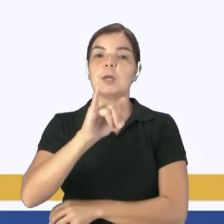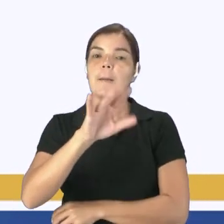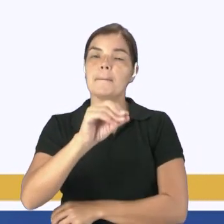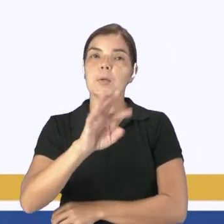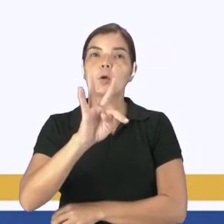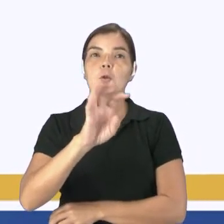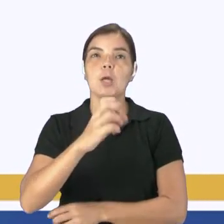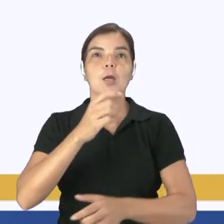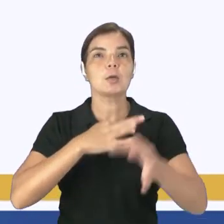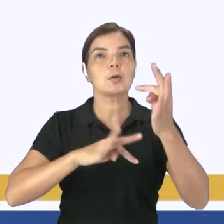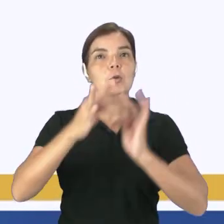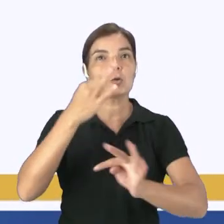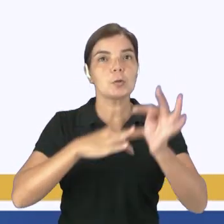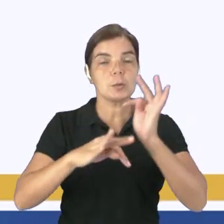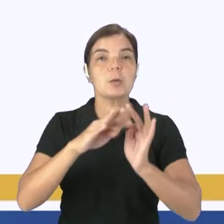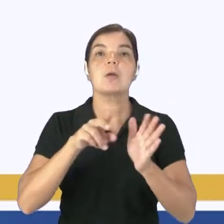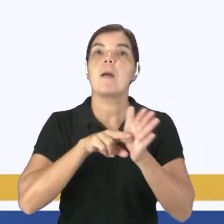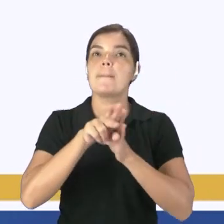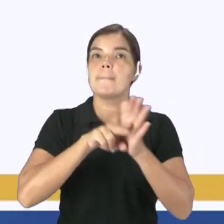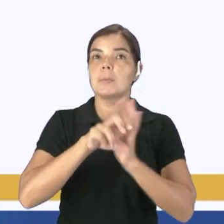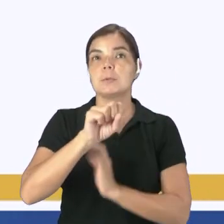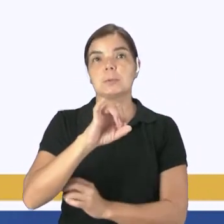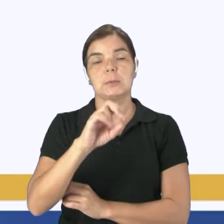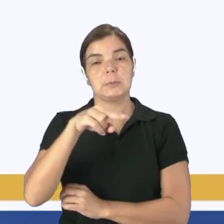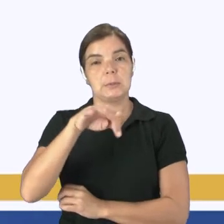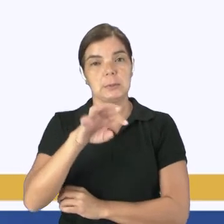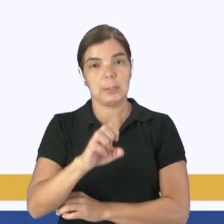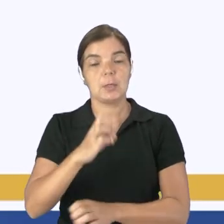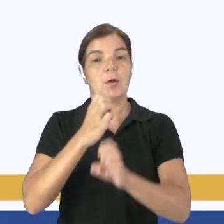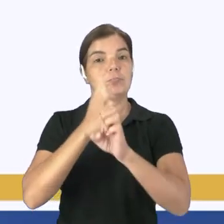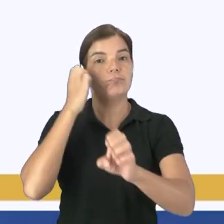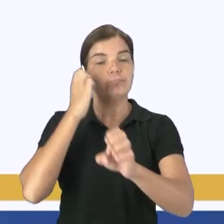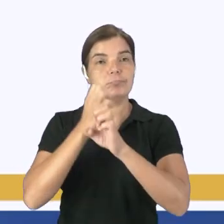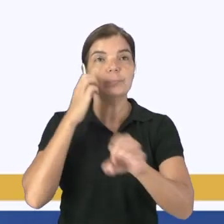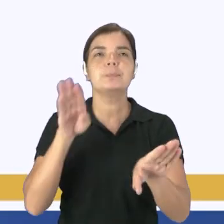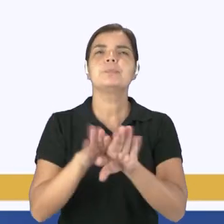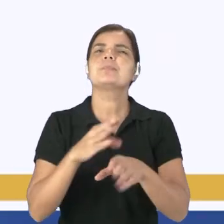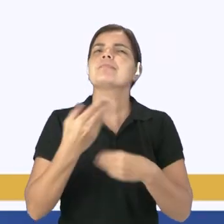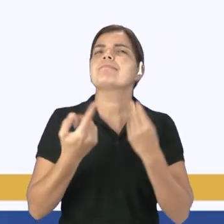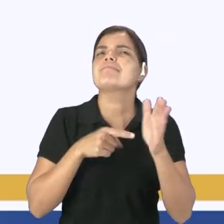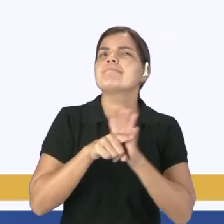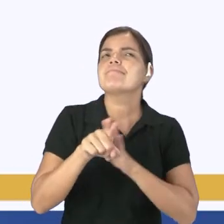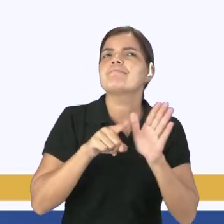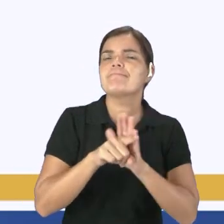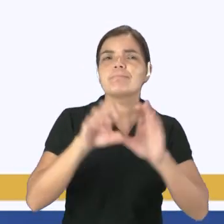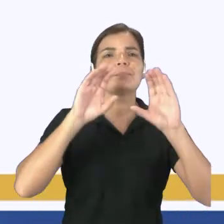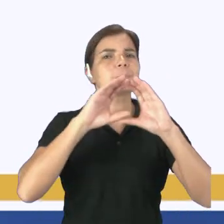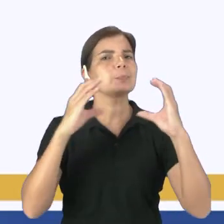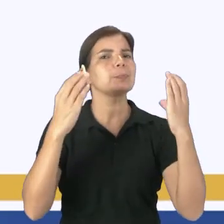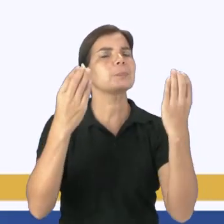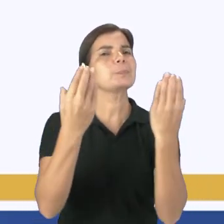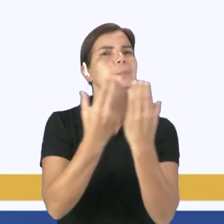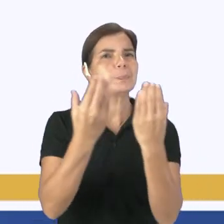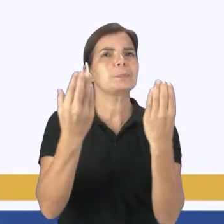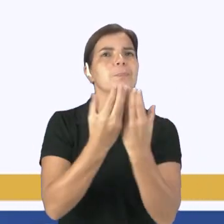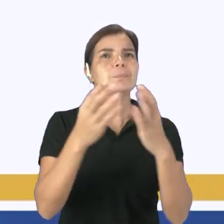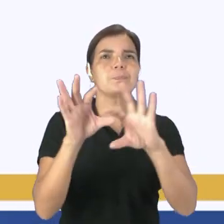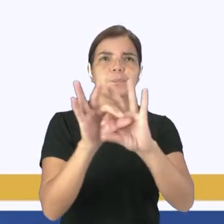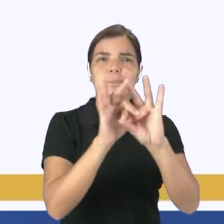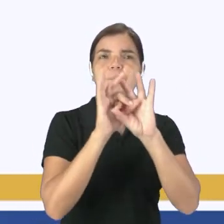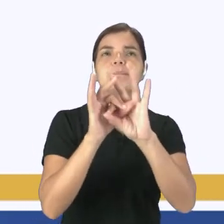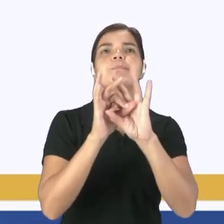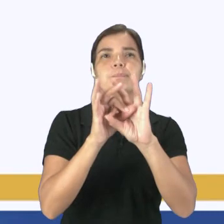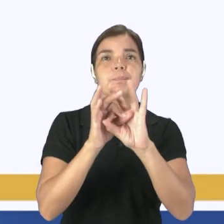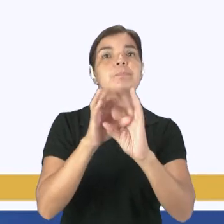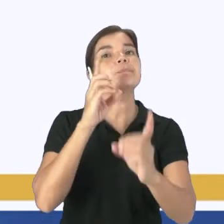sintética e a geoengenharia. E aí, pergunto, a Conferência das Nações Unidas, que foi a Rio mais 20, que foi um importante encontro,